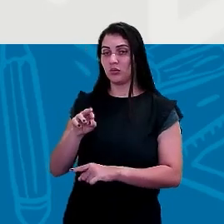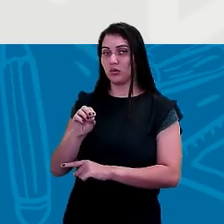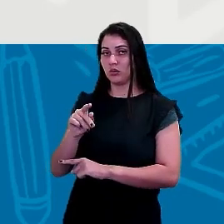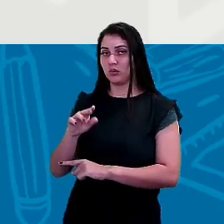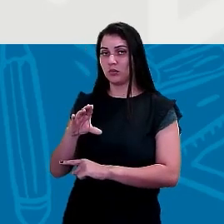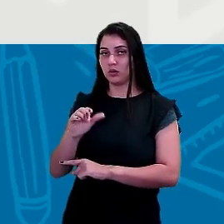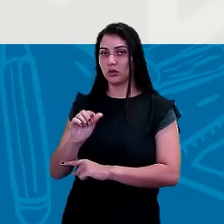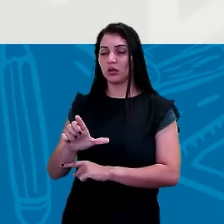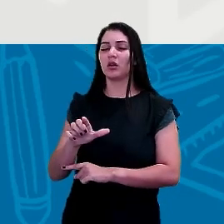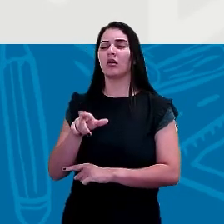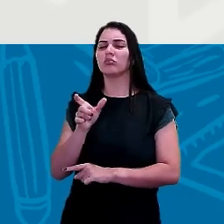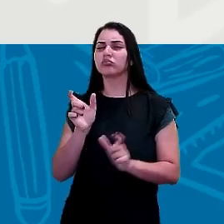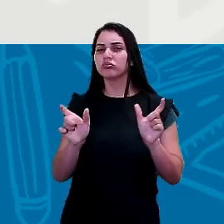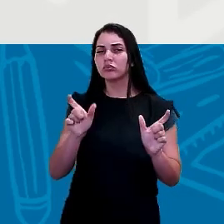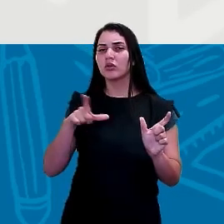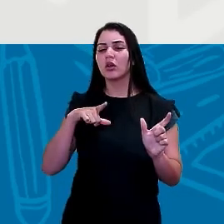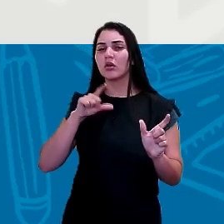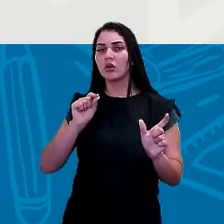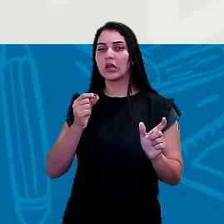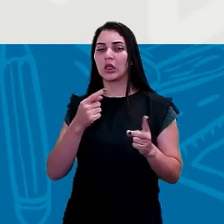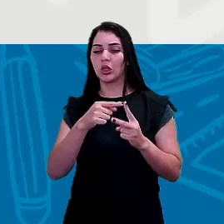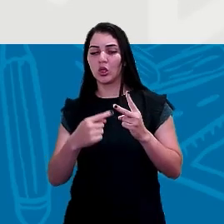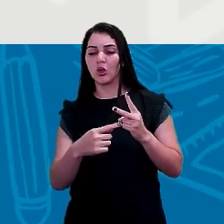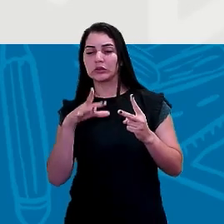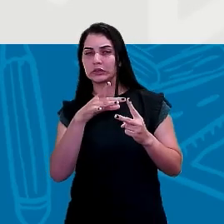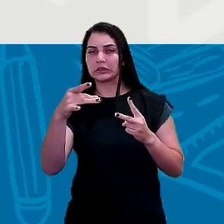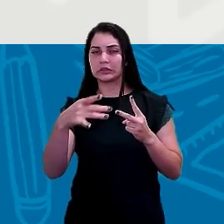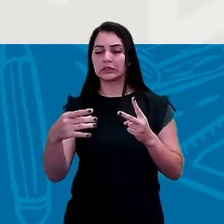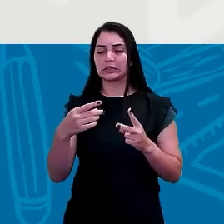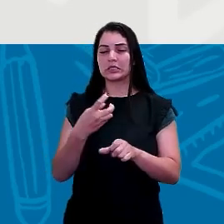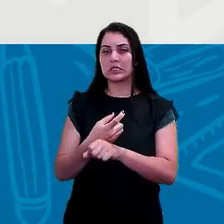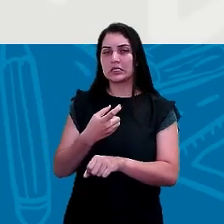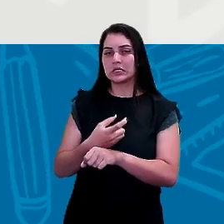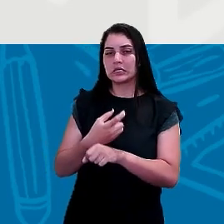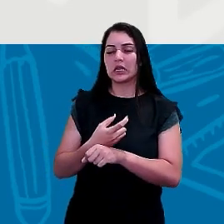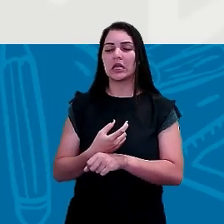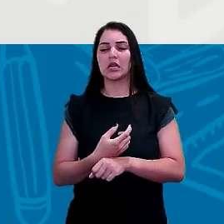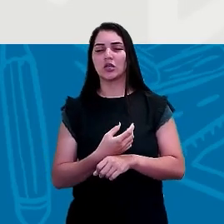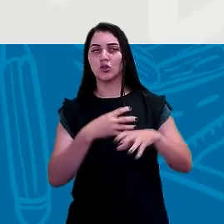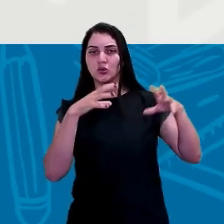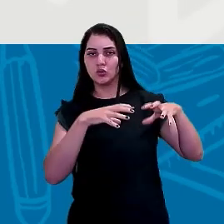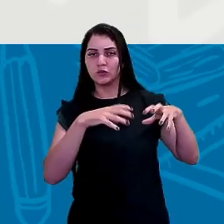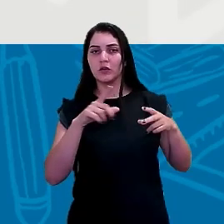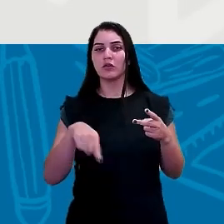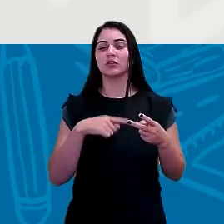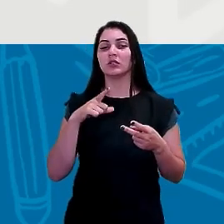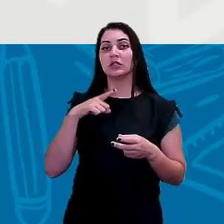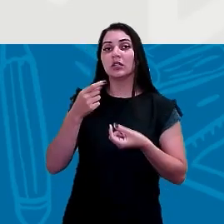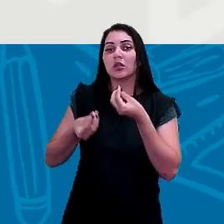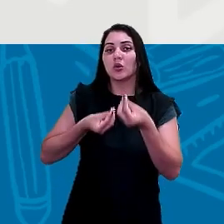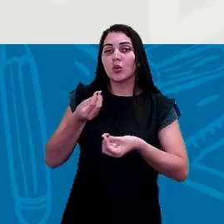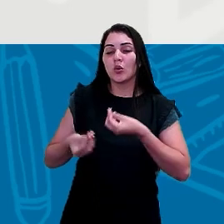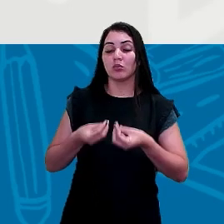tropical úmido aquele que tem duas estações bem definidas, uma mais seca e uma mais chuvosa. E vamos ter os climas como até os